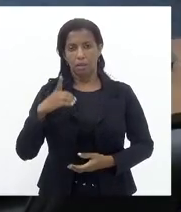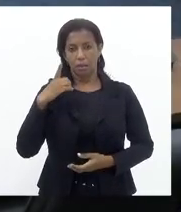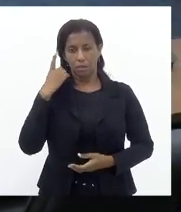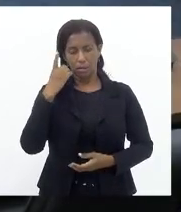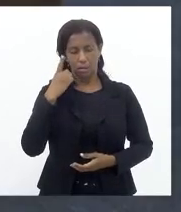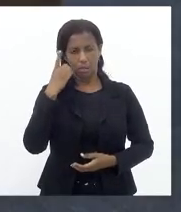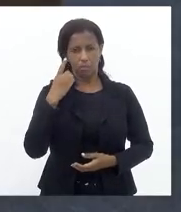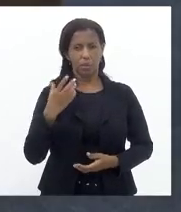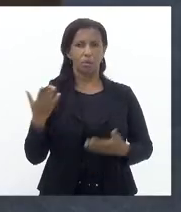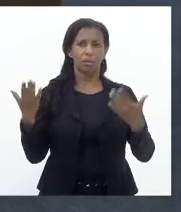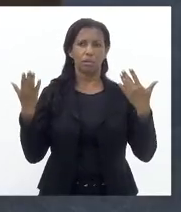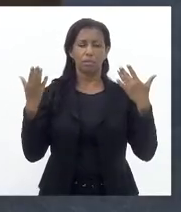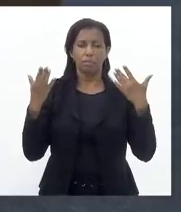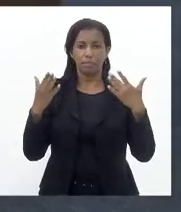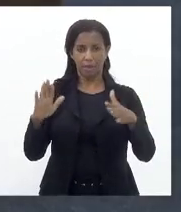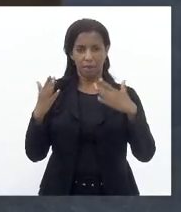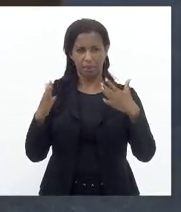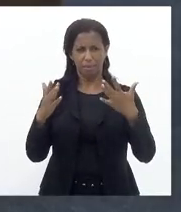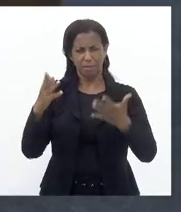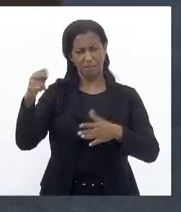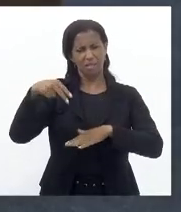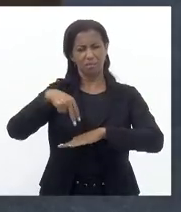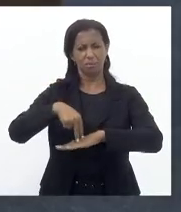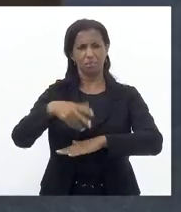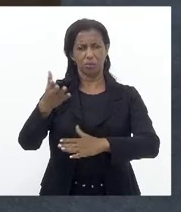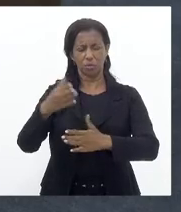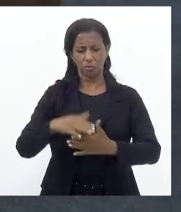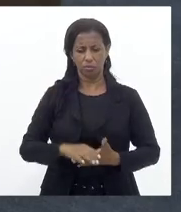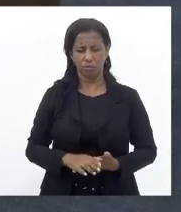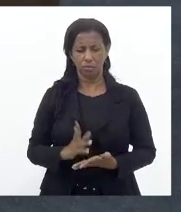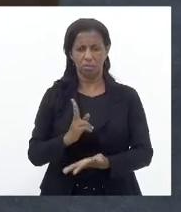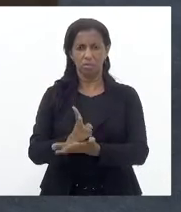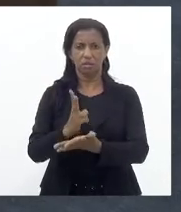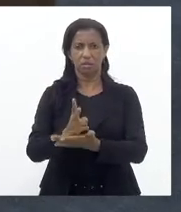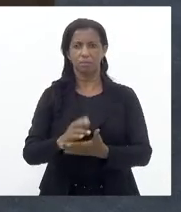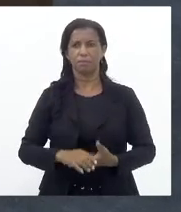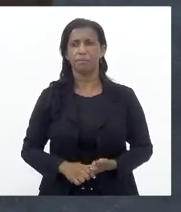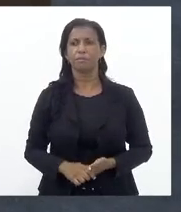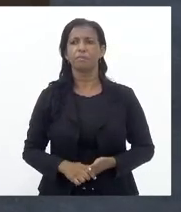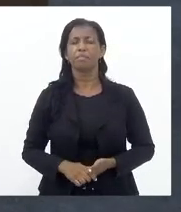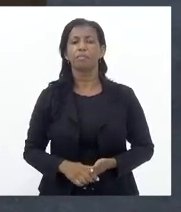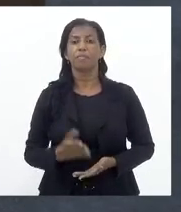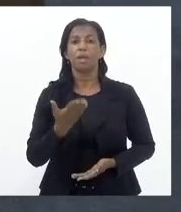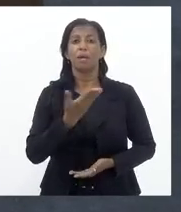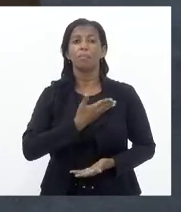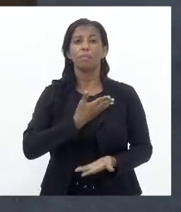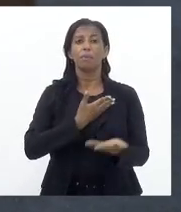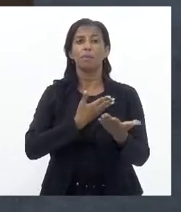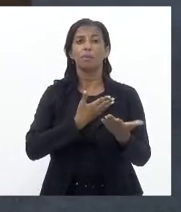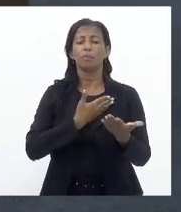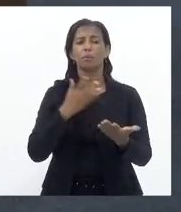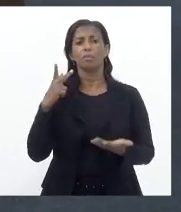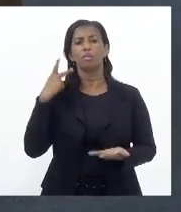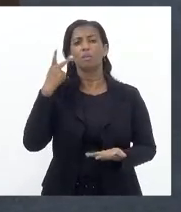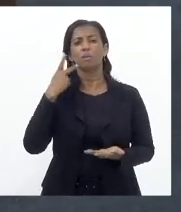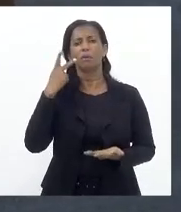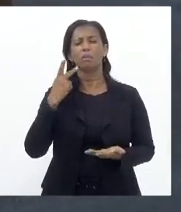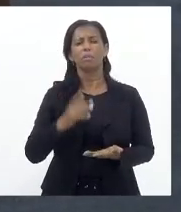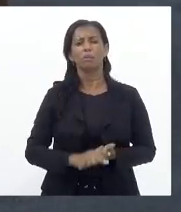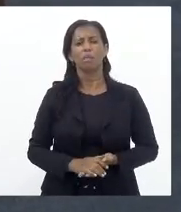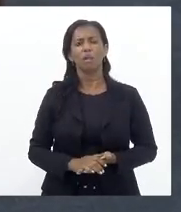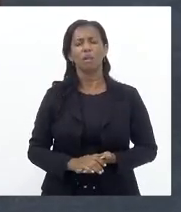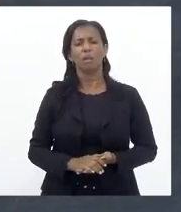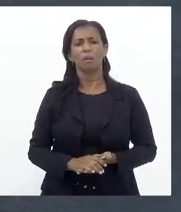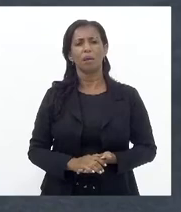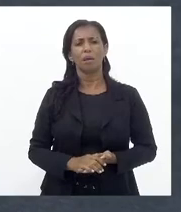parabenizar Vossa Excelência Pela sua postura De sempre Por esse camarada Amigo Parlamentar Que briga Pela segurança